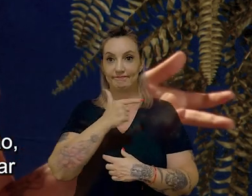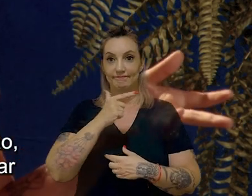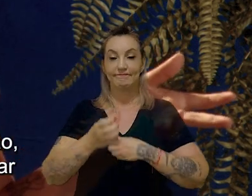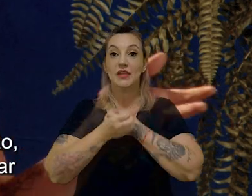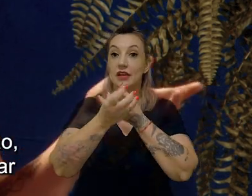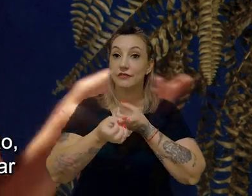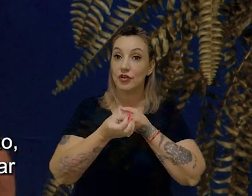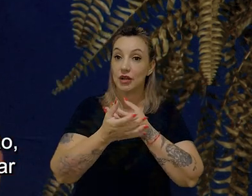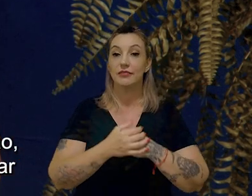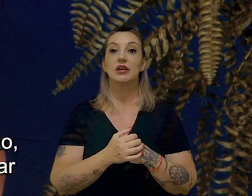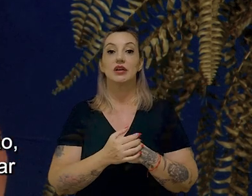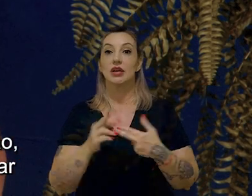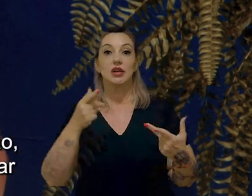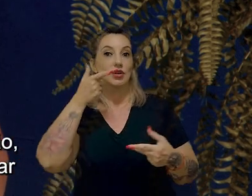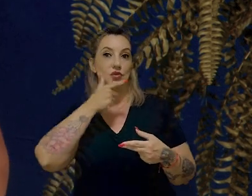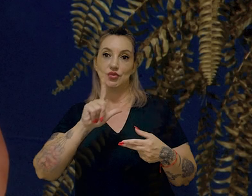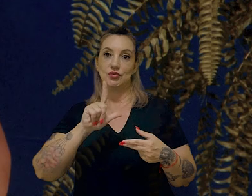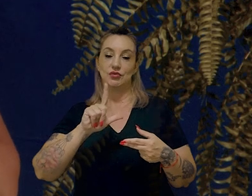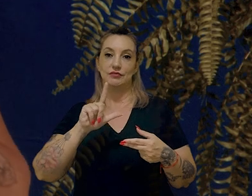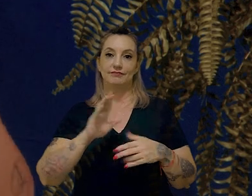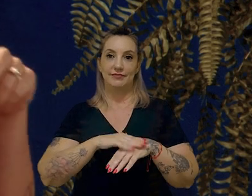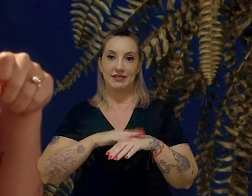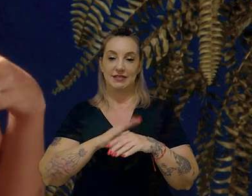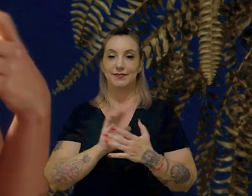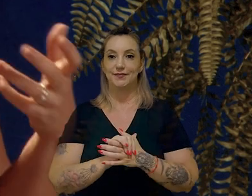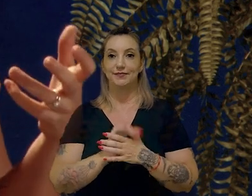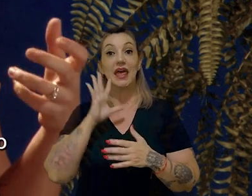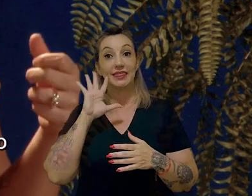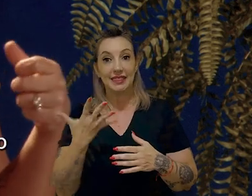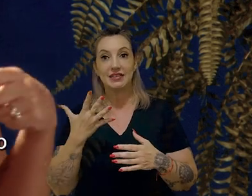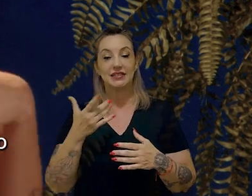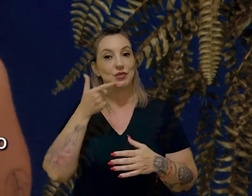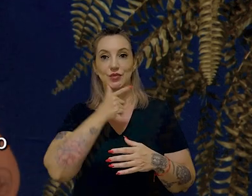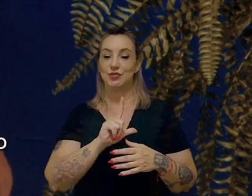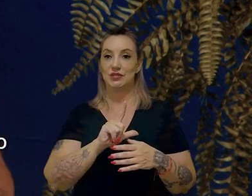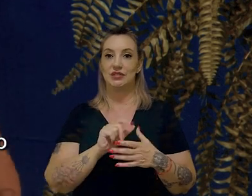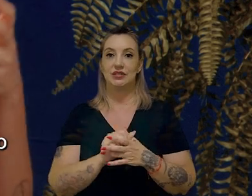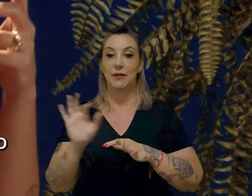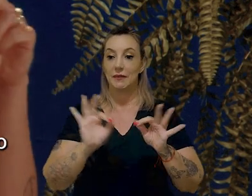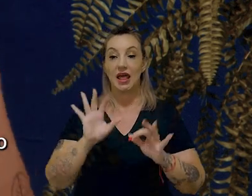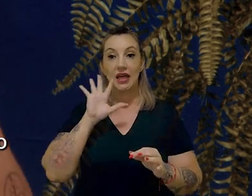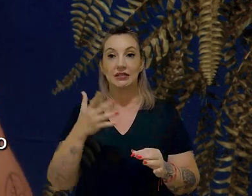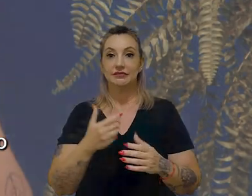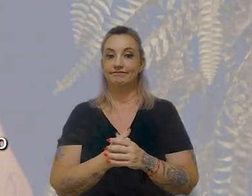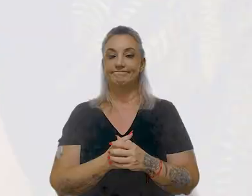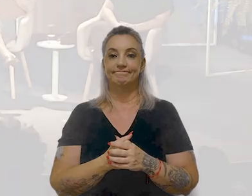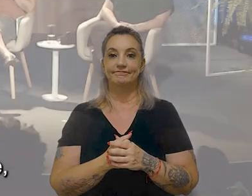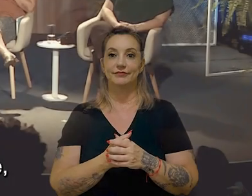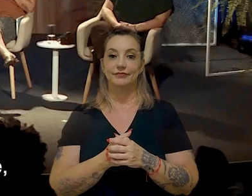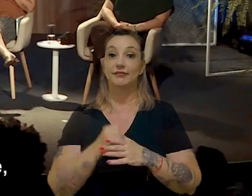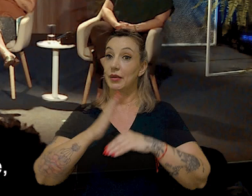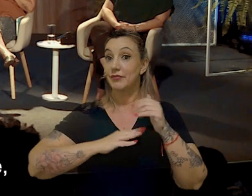informação, é algo que eles não conseguem tomar. É uma decisão que eles não conseguem tomar, é um plano de ação que eles não conseguem colocar.